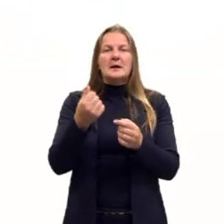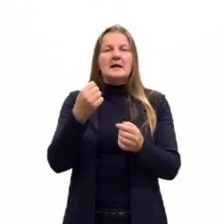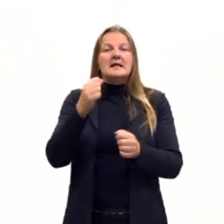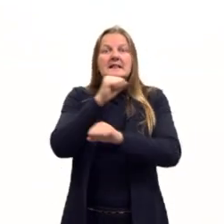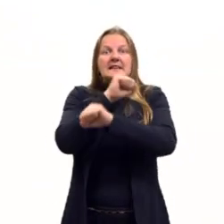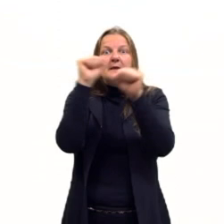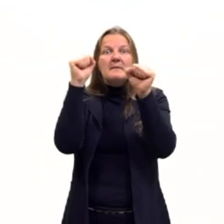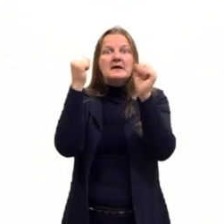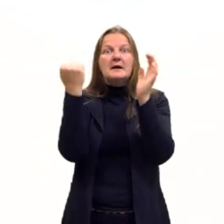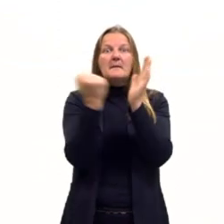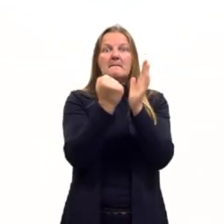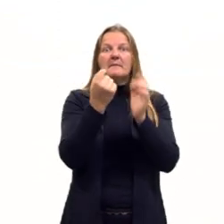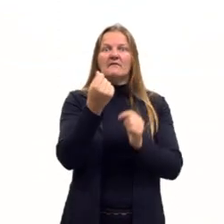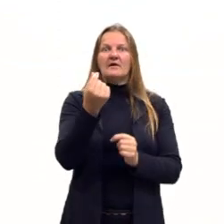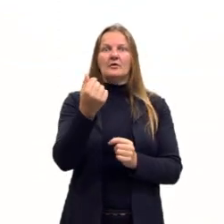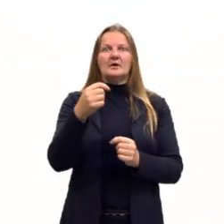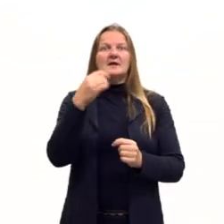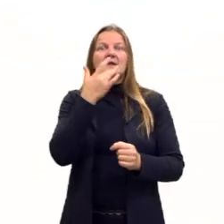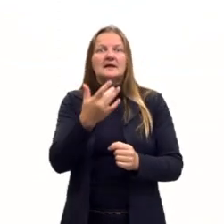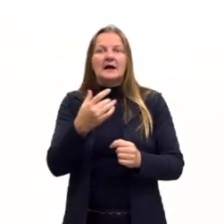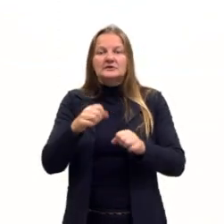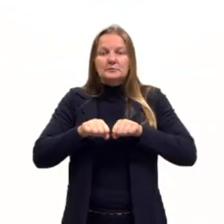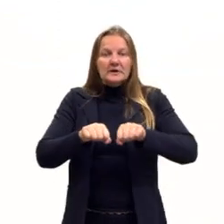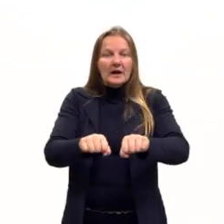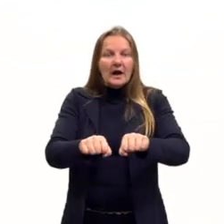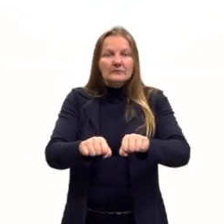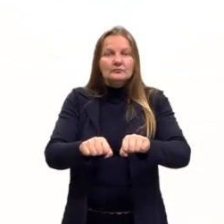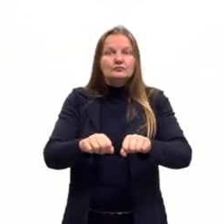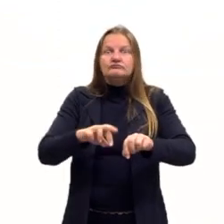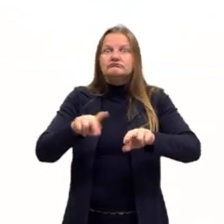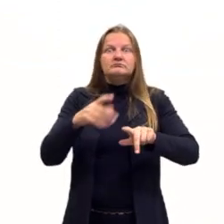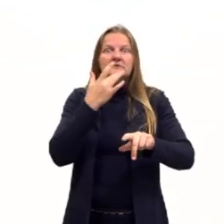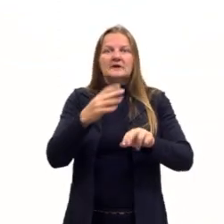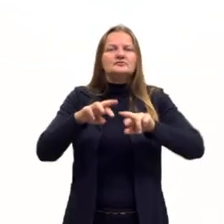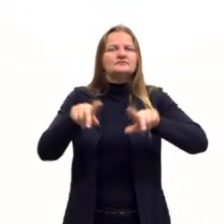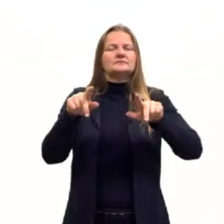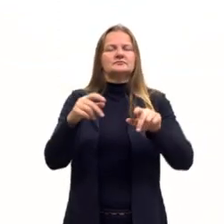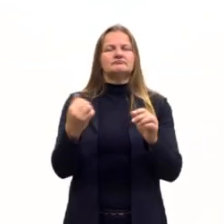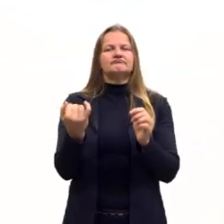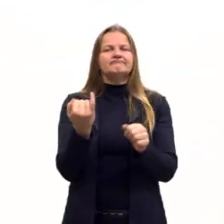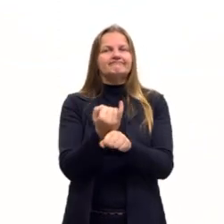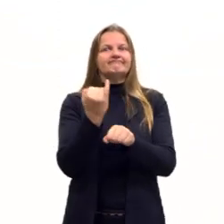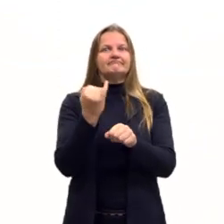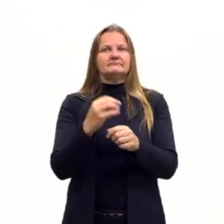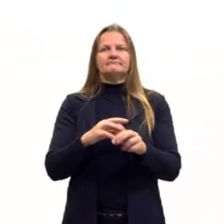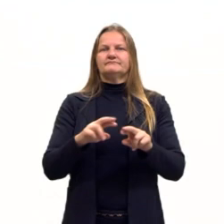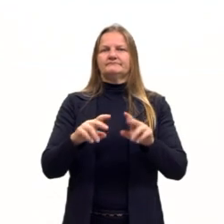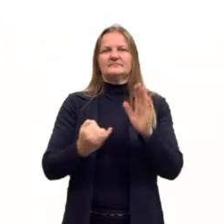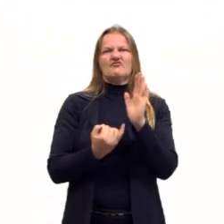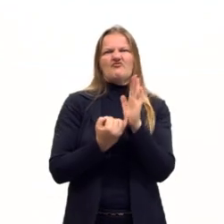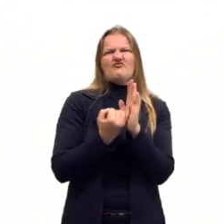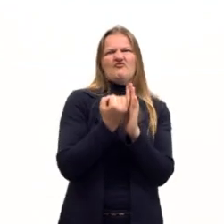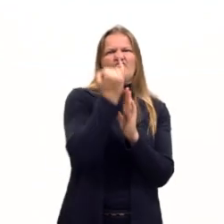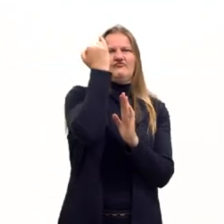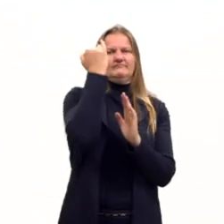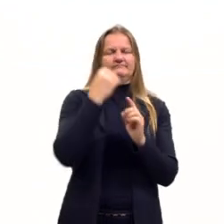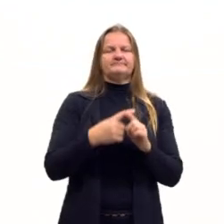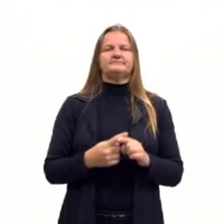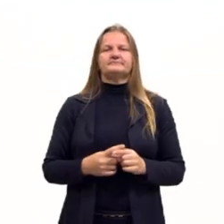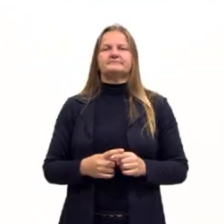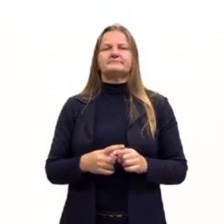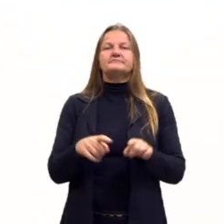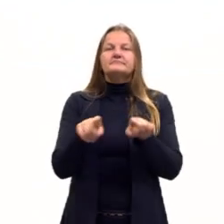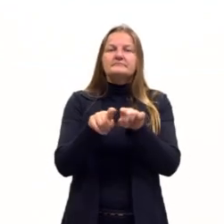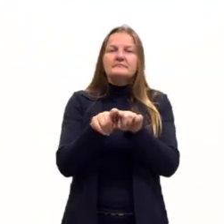manhã e de tarde já tinha outra demarcação, tá, gurizada? Protecionismo daí acaba fechando, então, novamente